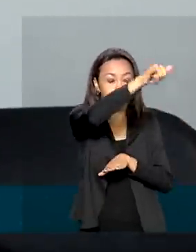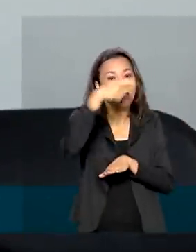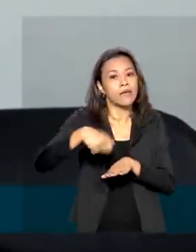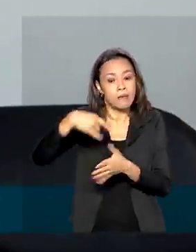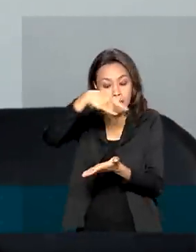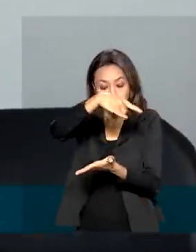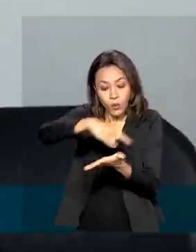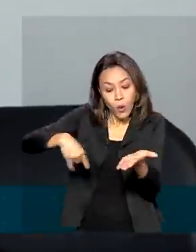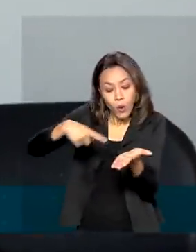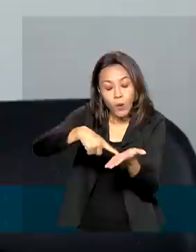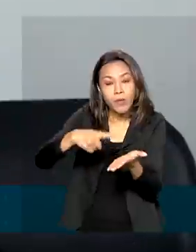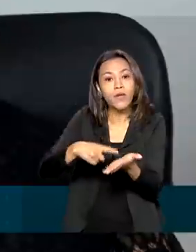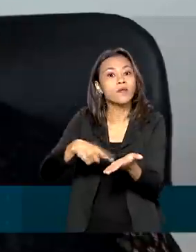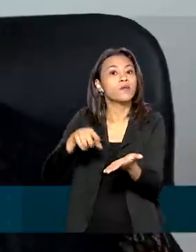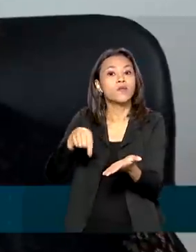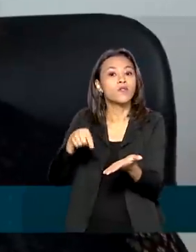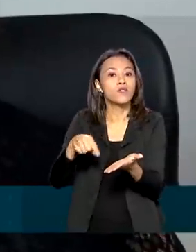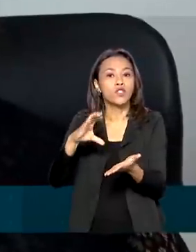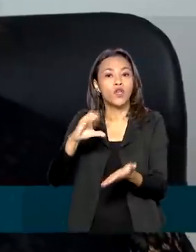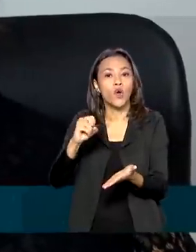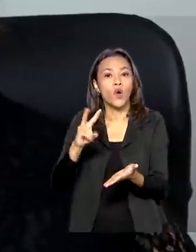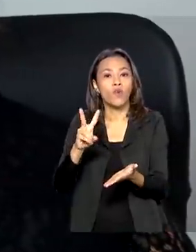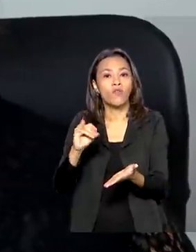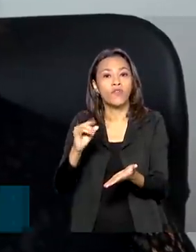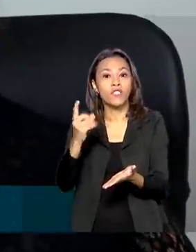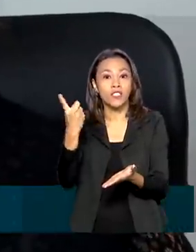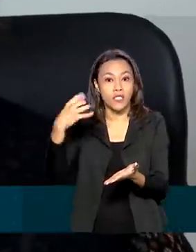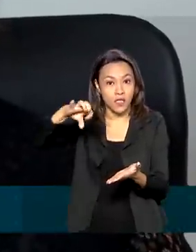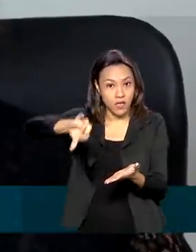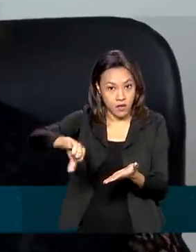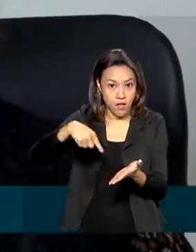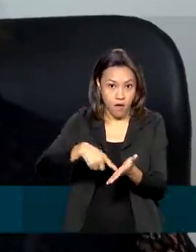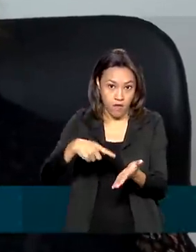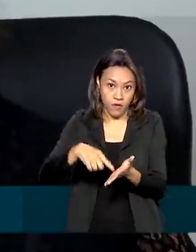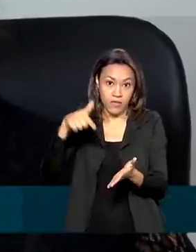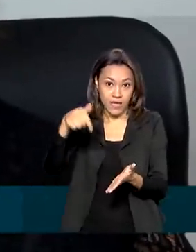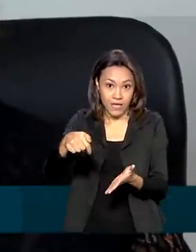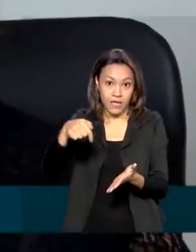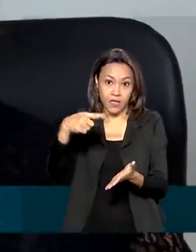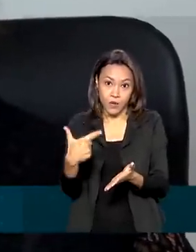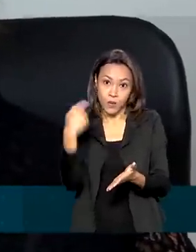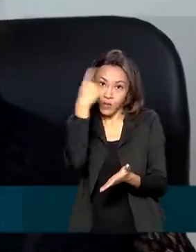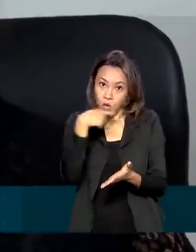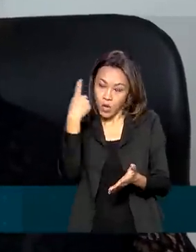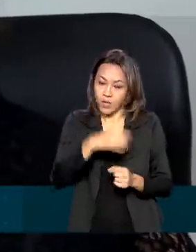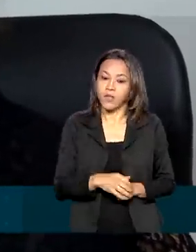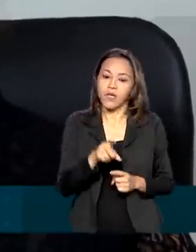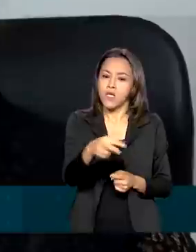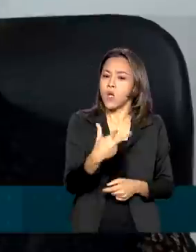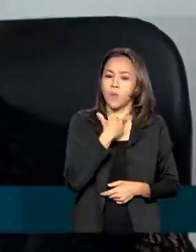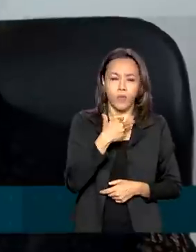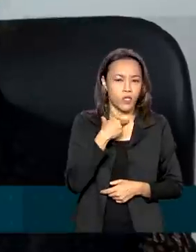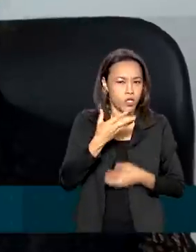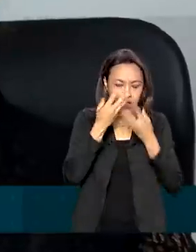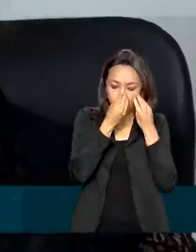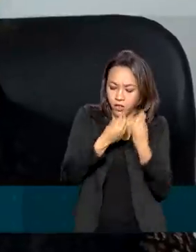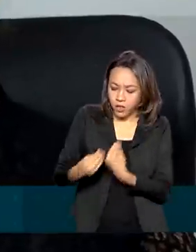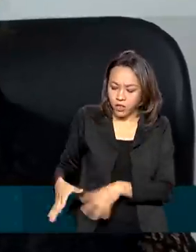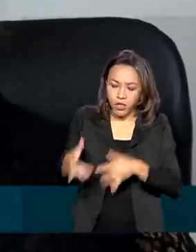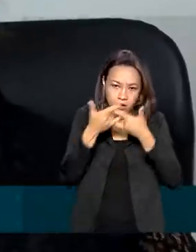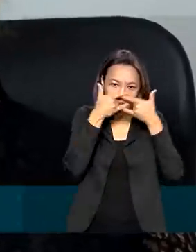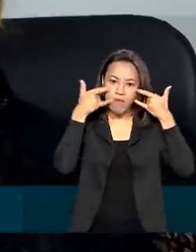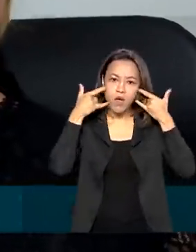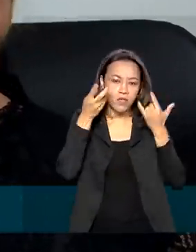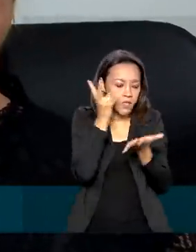horas de realização. Não se podia tirar as máscaras. Tinha que ficar de máscara o tempo todo do